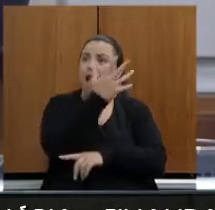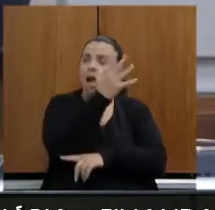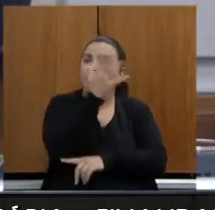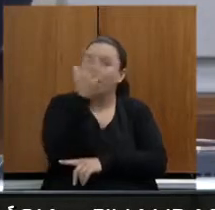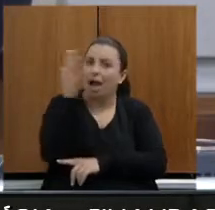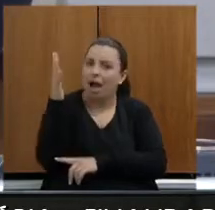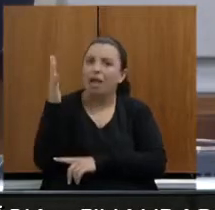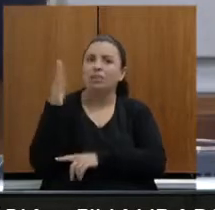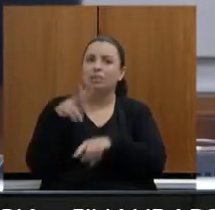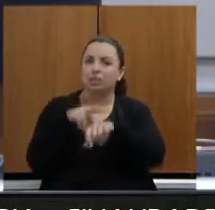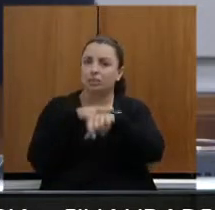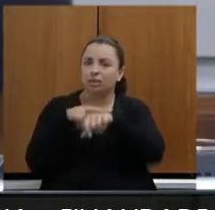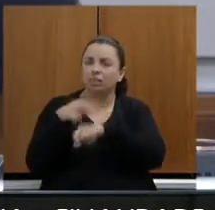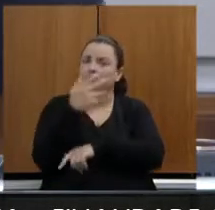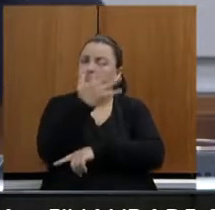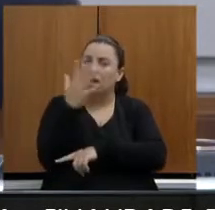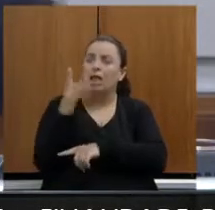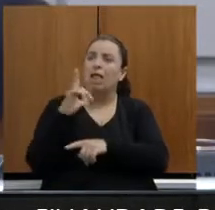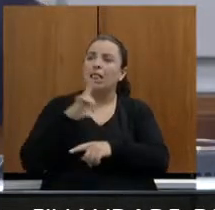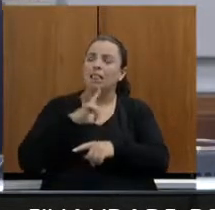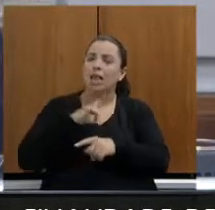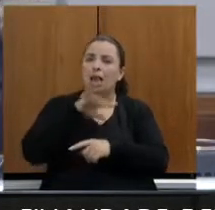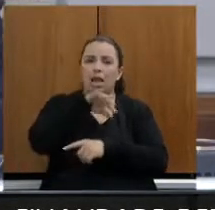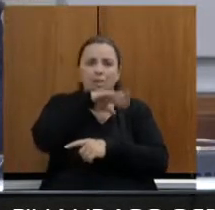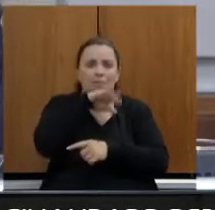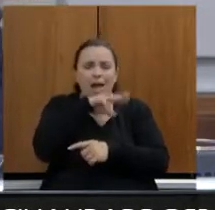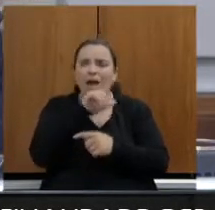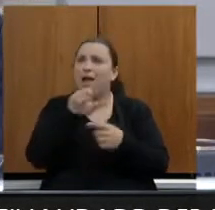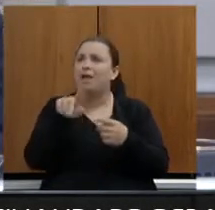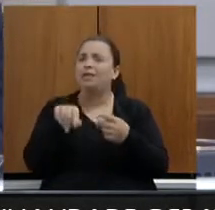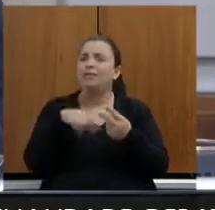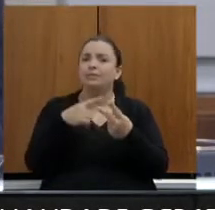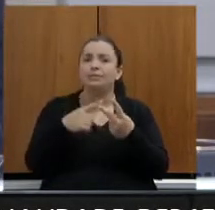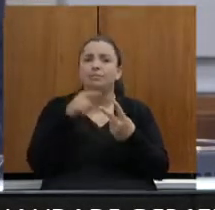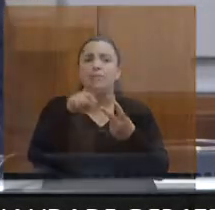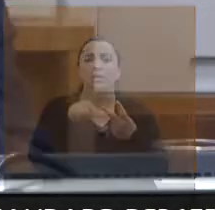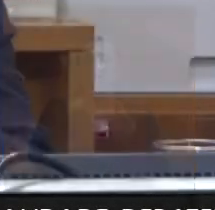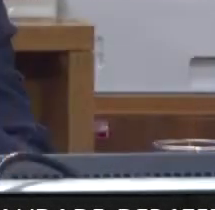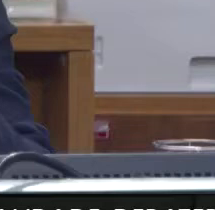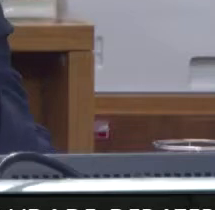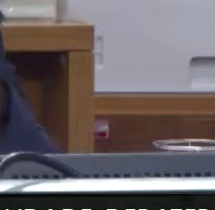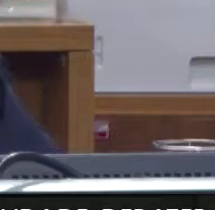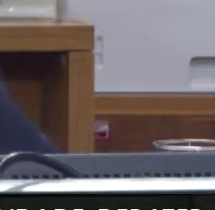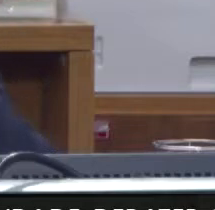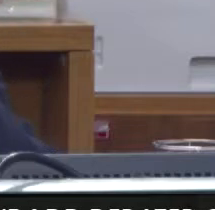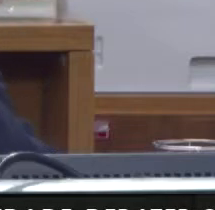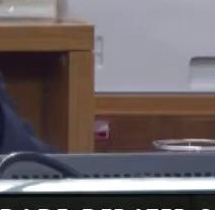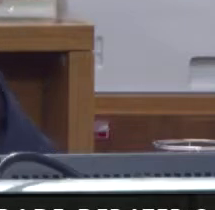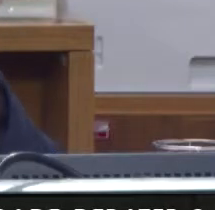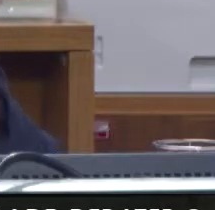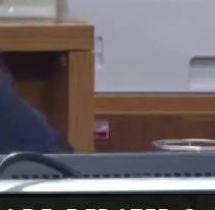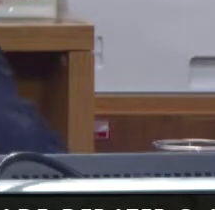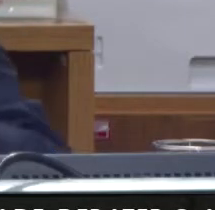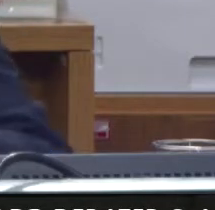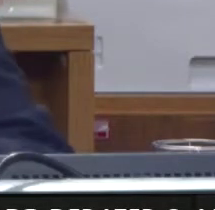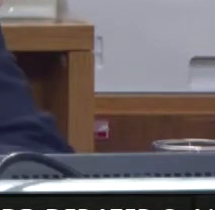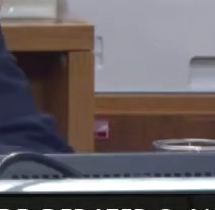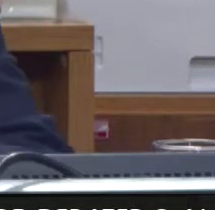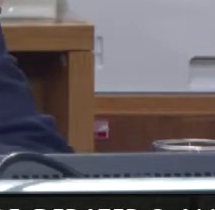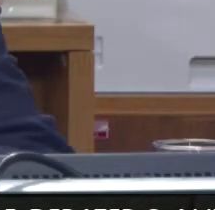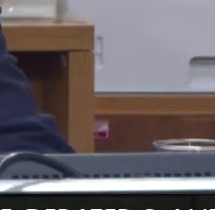os animais, a fauna, e aquilo não pode ser tocado. Aquilo tem que ser preservado de maneira